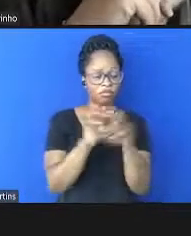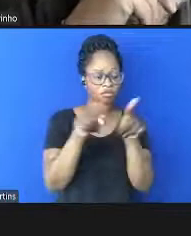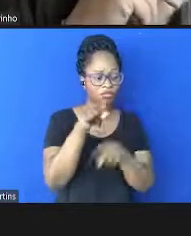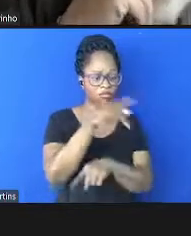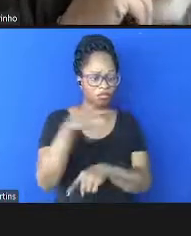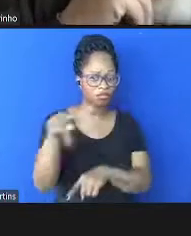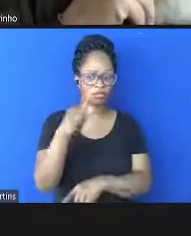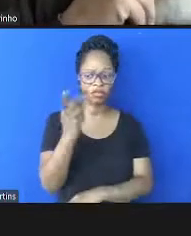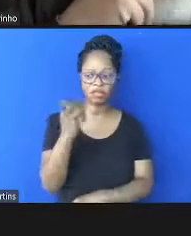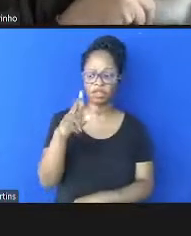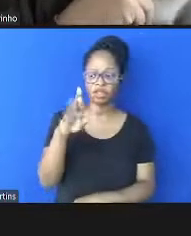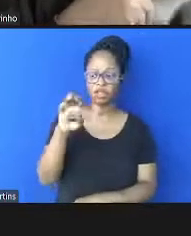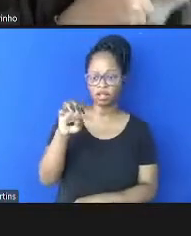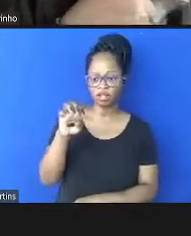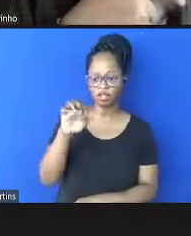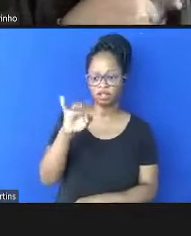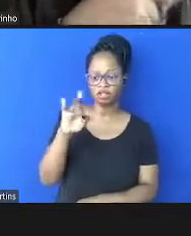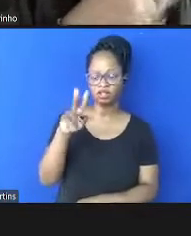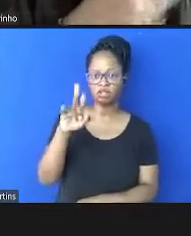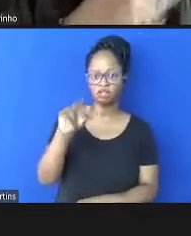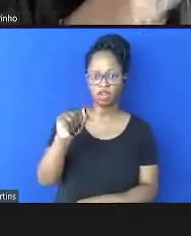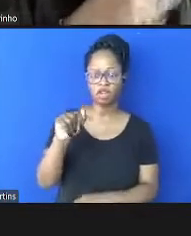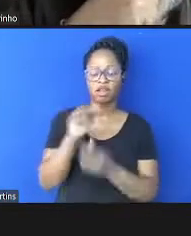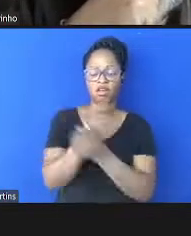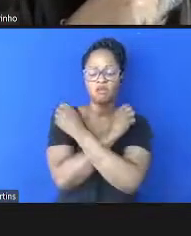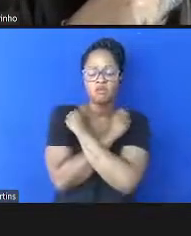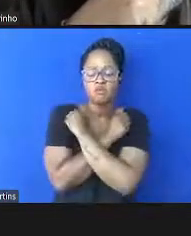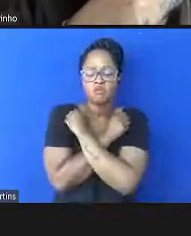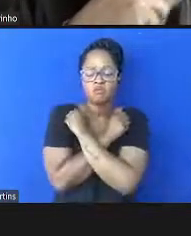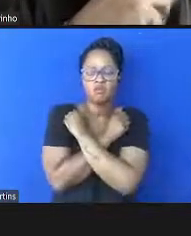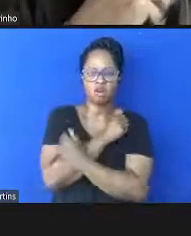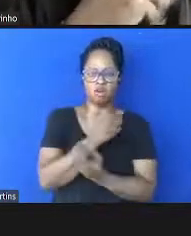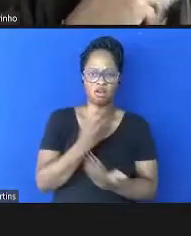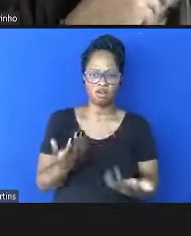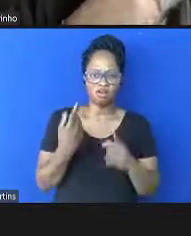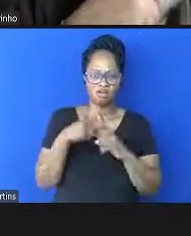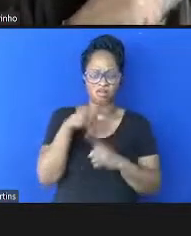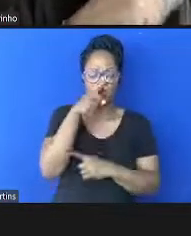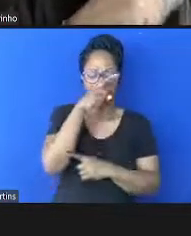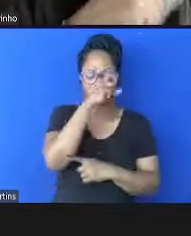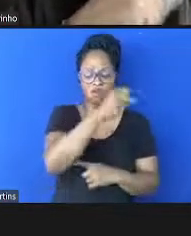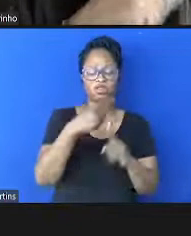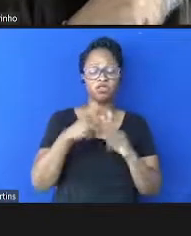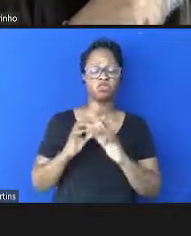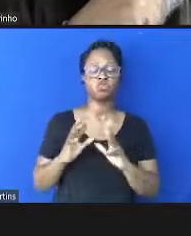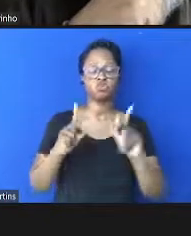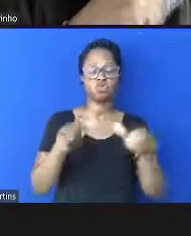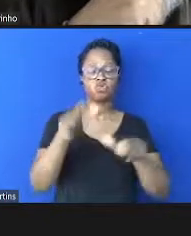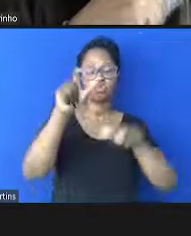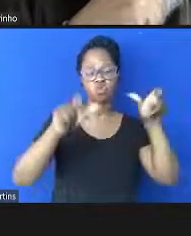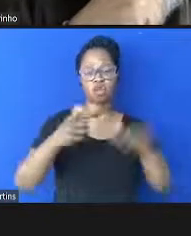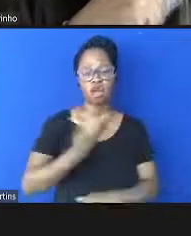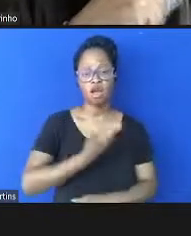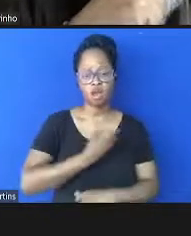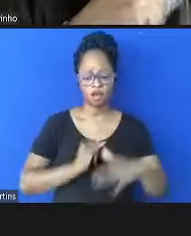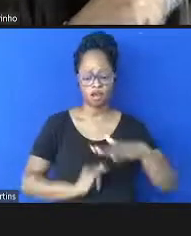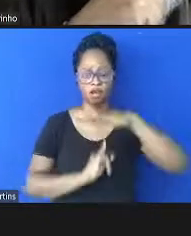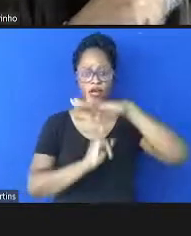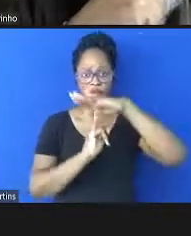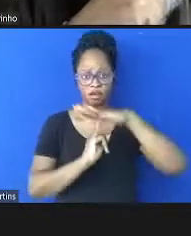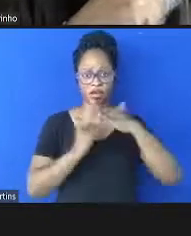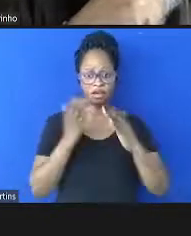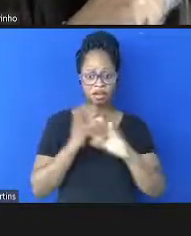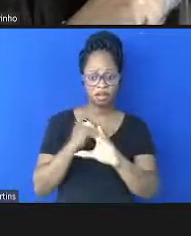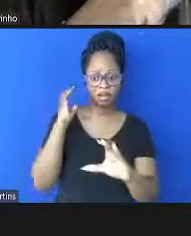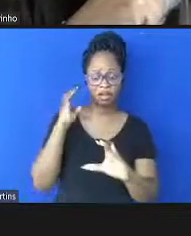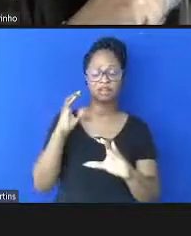Silveira, em nome dele também, mandar um abraço para professor Filomeno Fortes, e para todos os colegas do Instituto de Higiene e Medicina Tropical